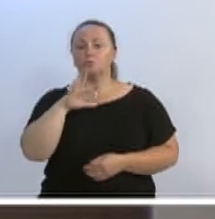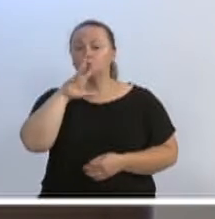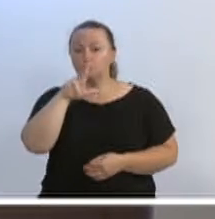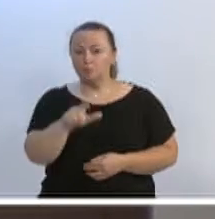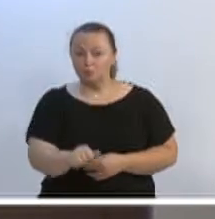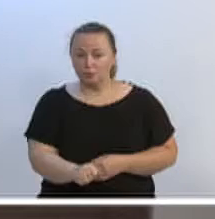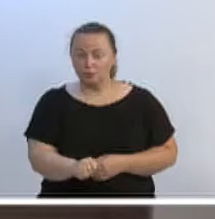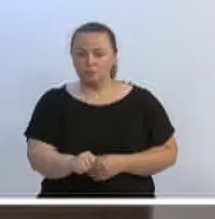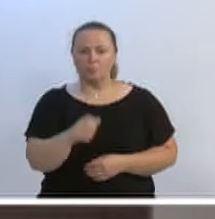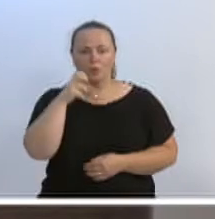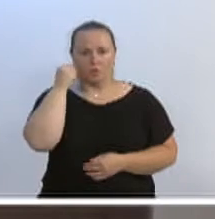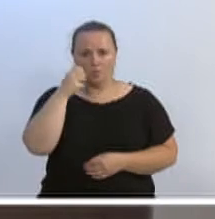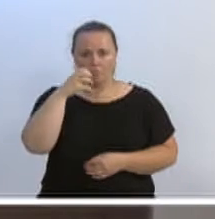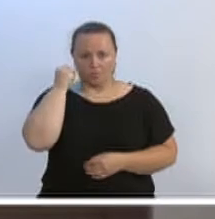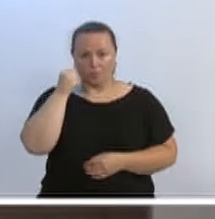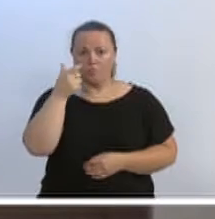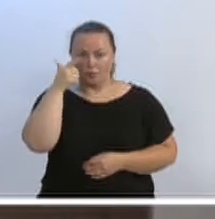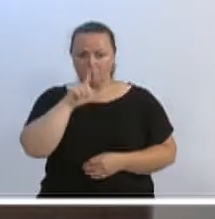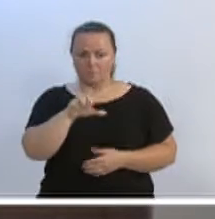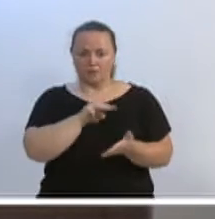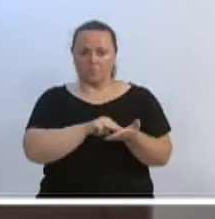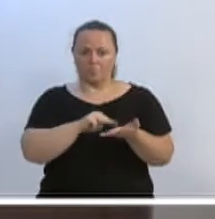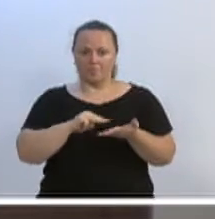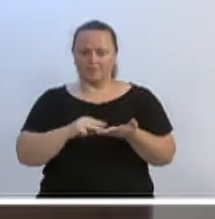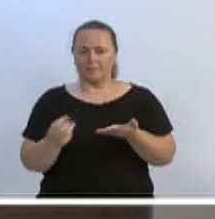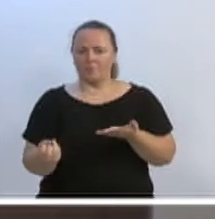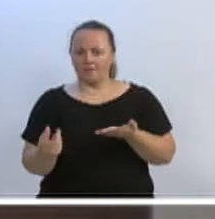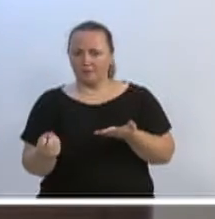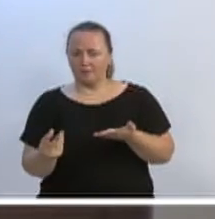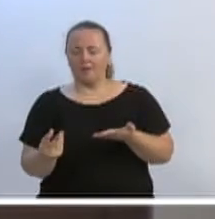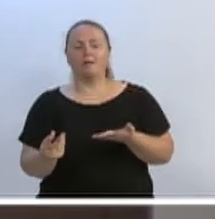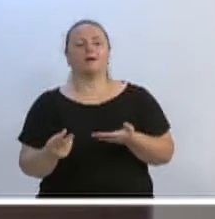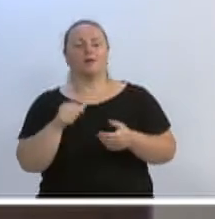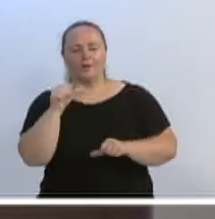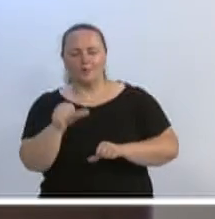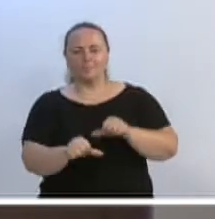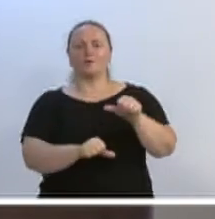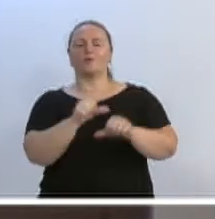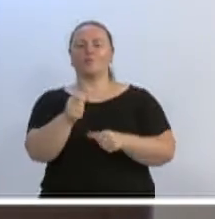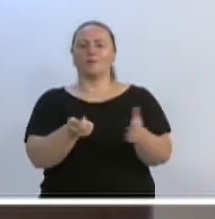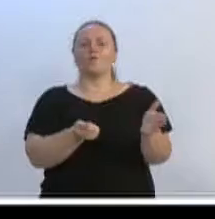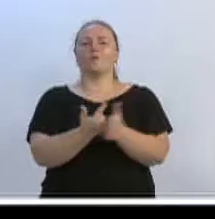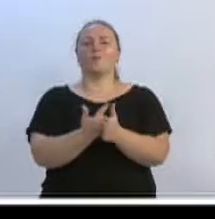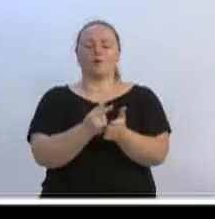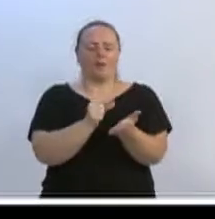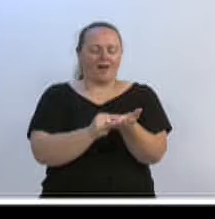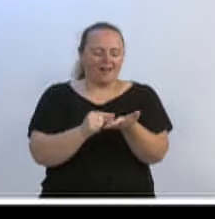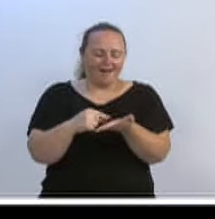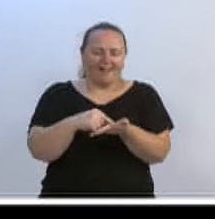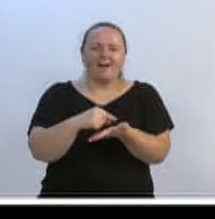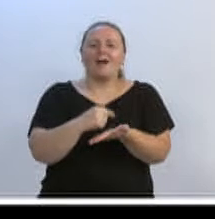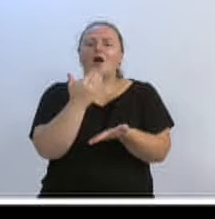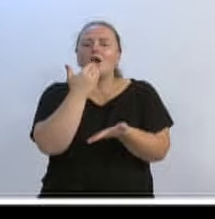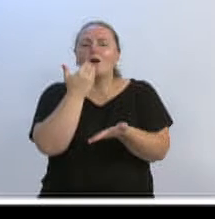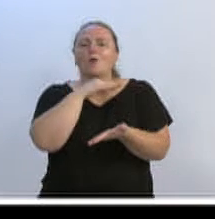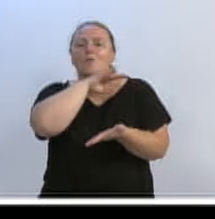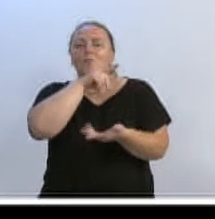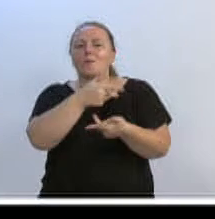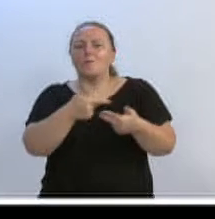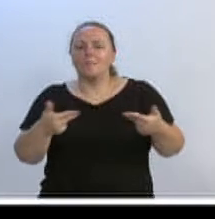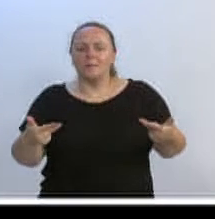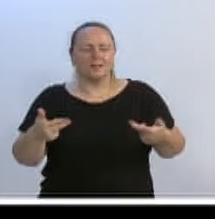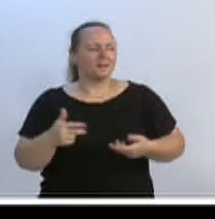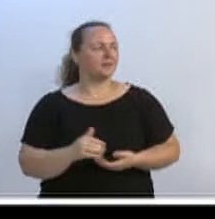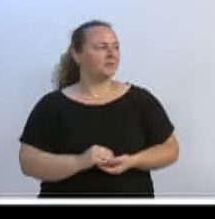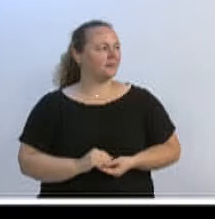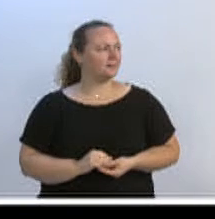foram remetidas, Ari, tu puder soltar, e realmente foram feitas para o sítio. Nós